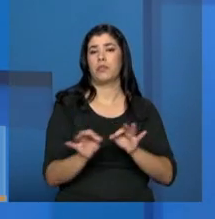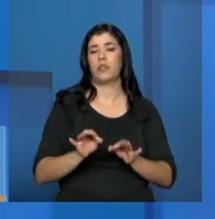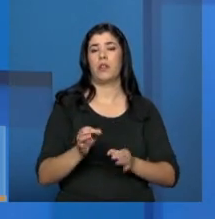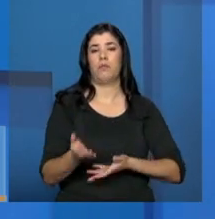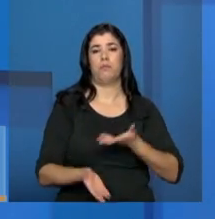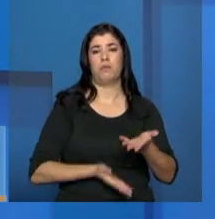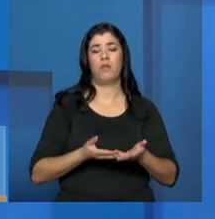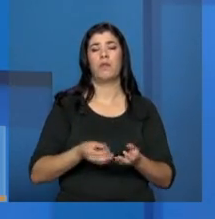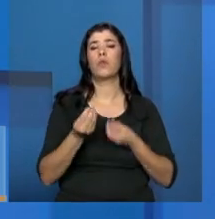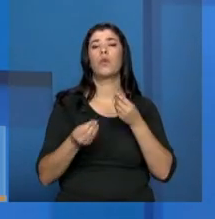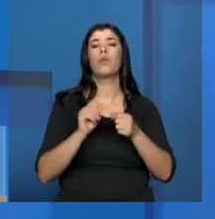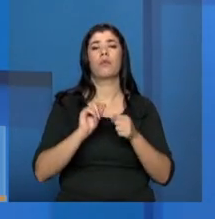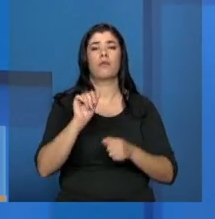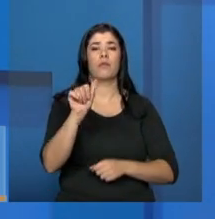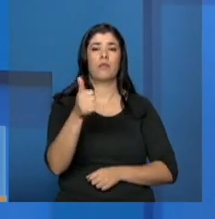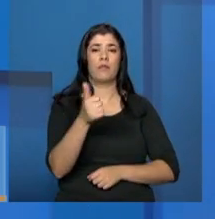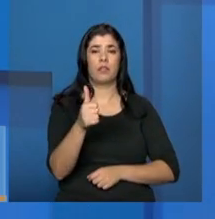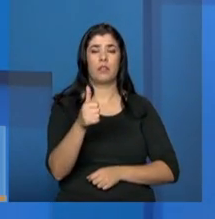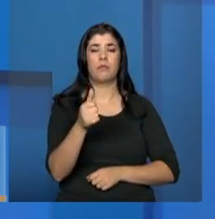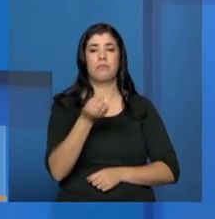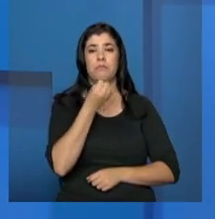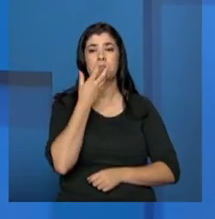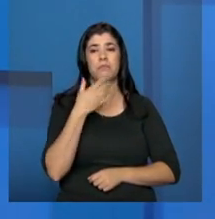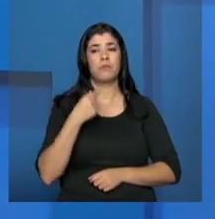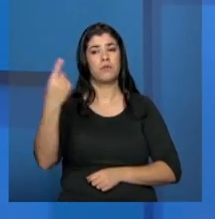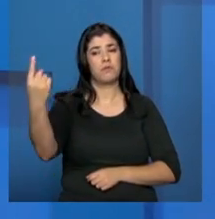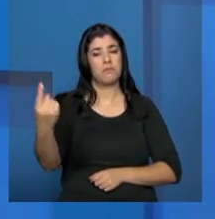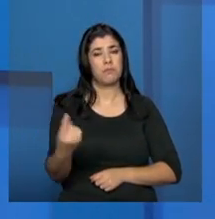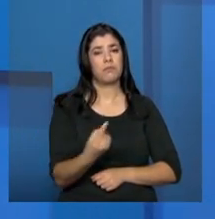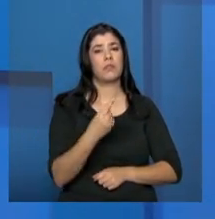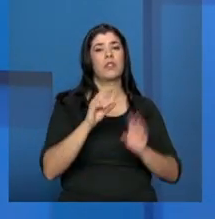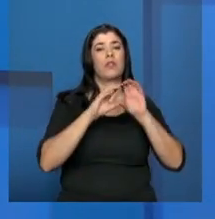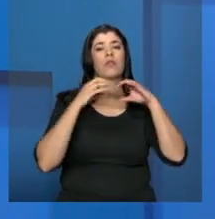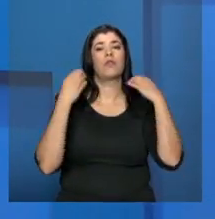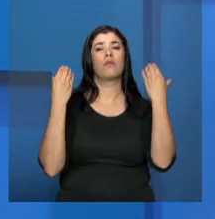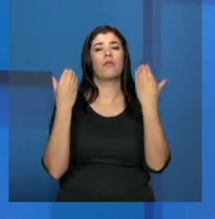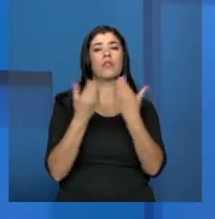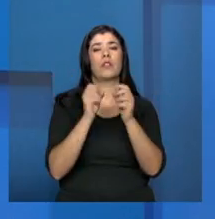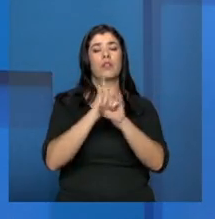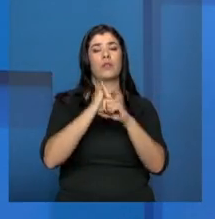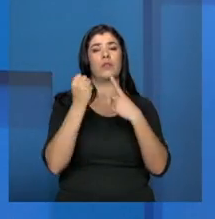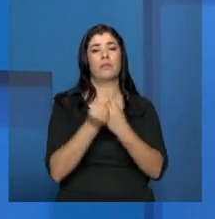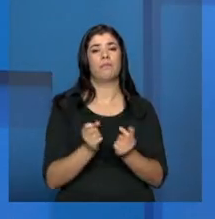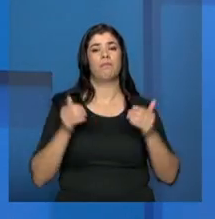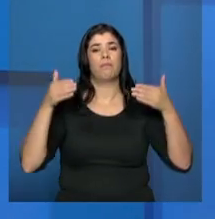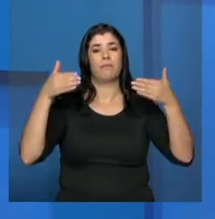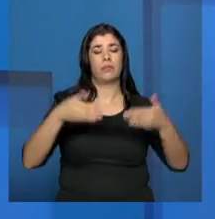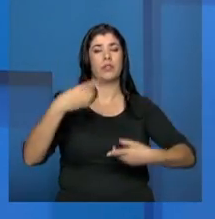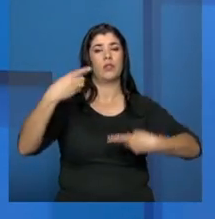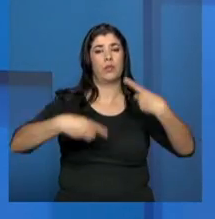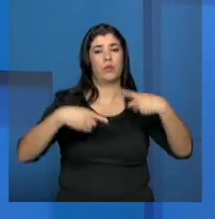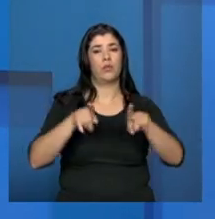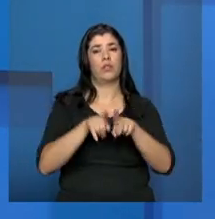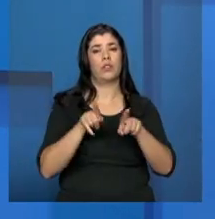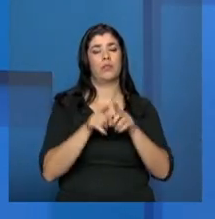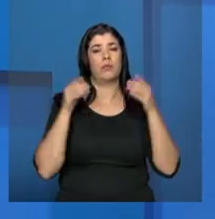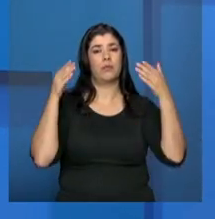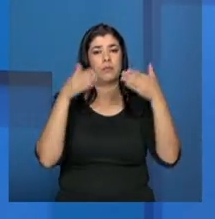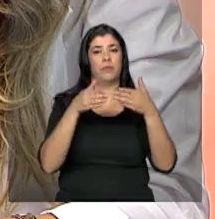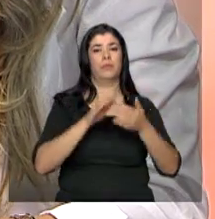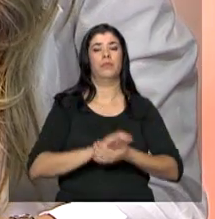avaliação, porque é um momento de escuta. A conferência é um momento de participação da sociedade importante nessa direção.